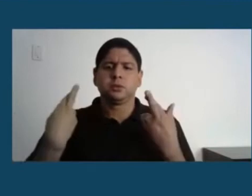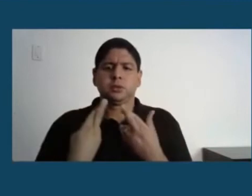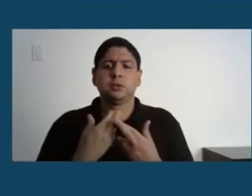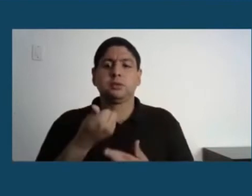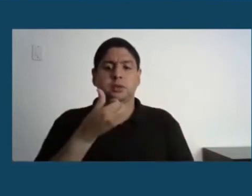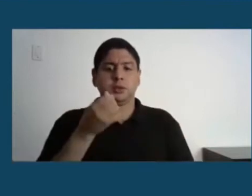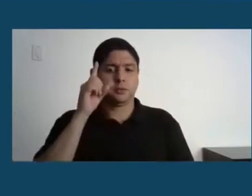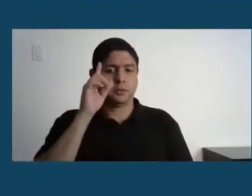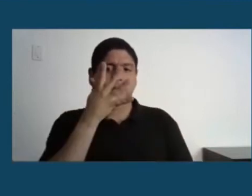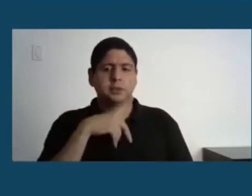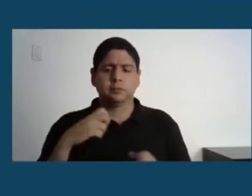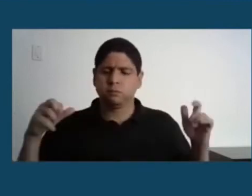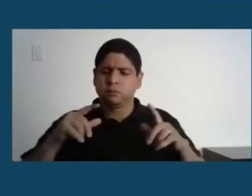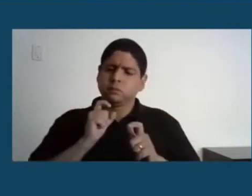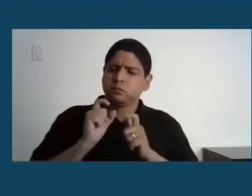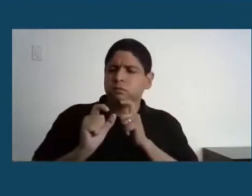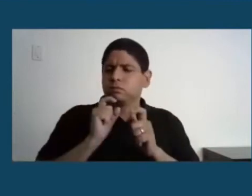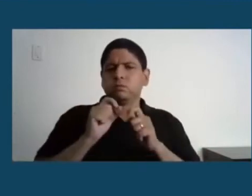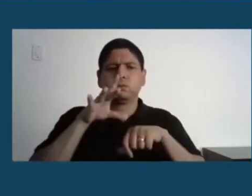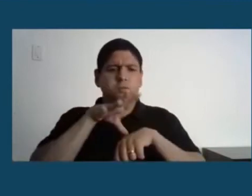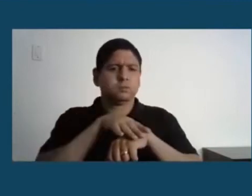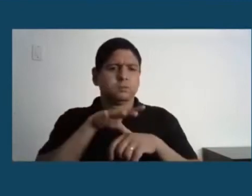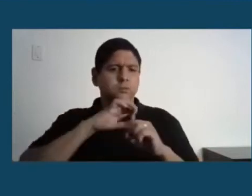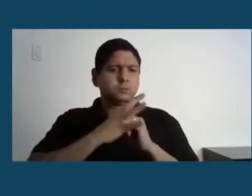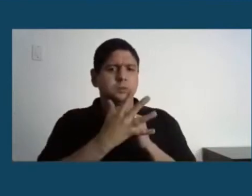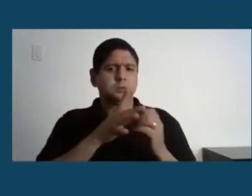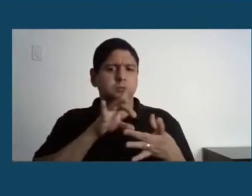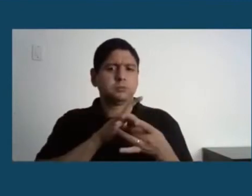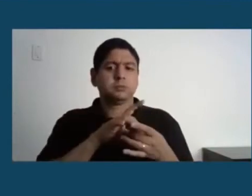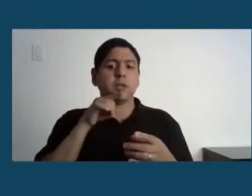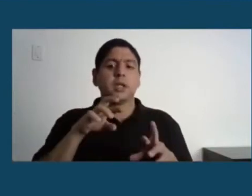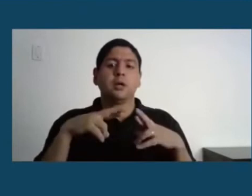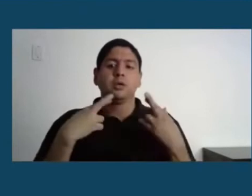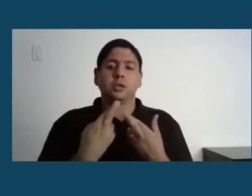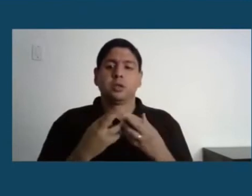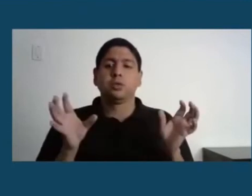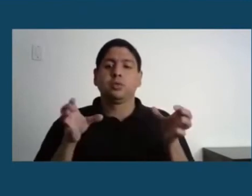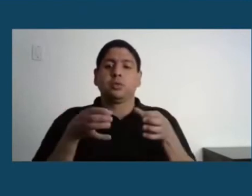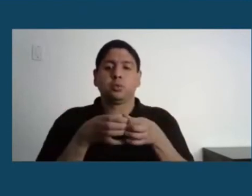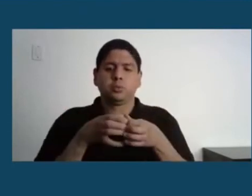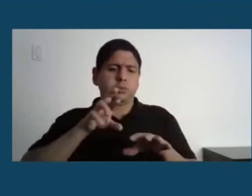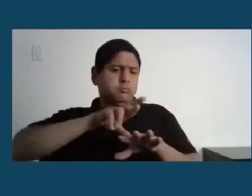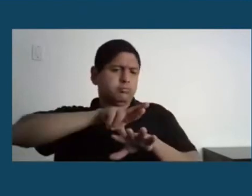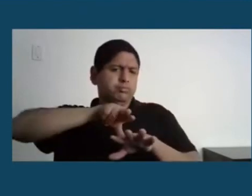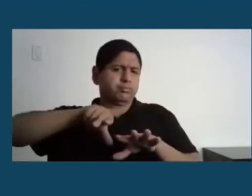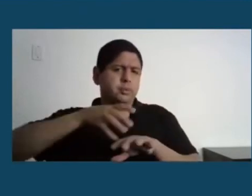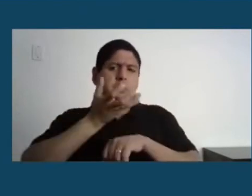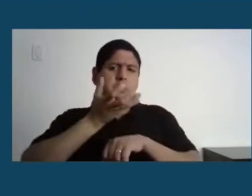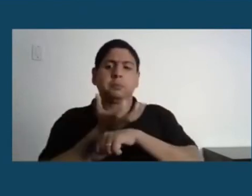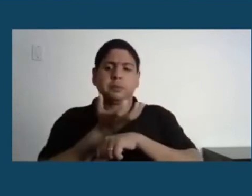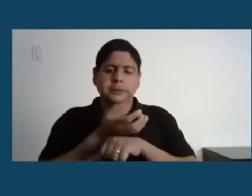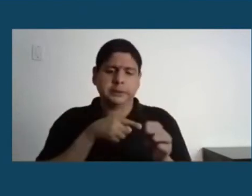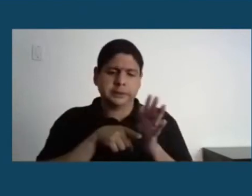diretor do IESC. Numa primeira reunião, esse grupo se expandiu, ele é um grupo multidisciplinar, na área de sistemas,